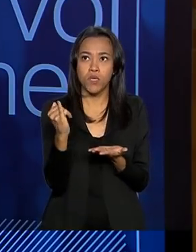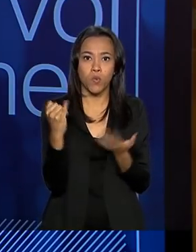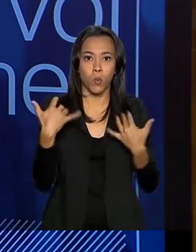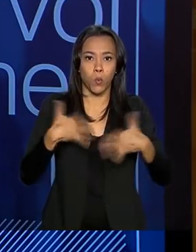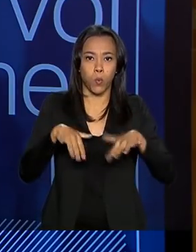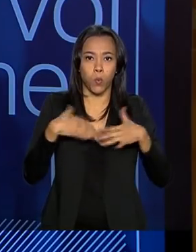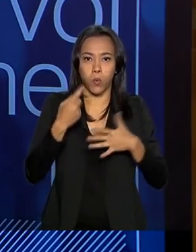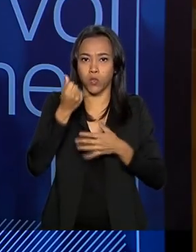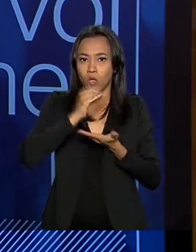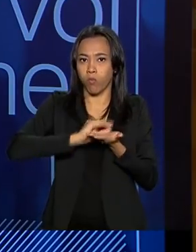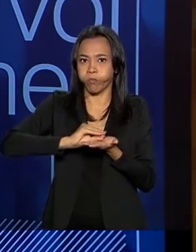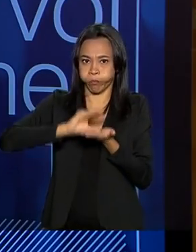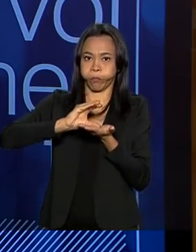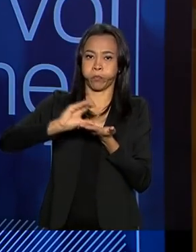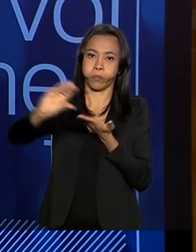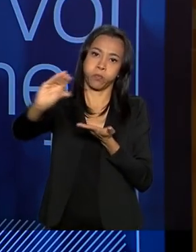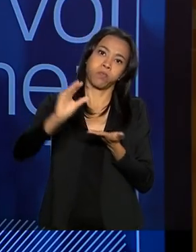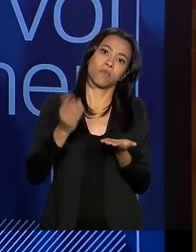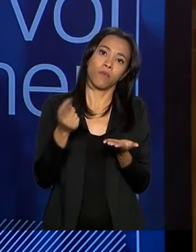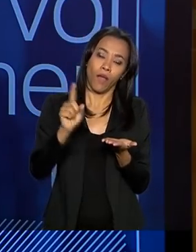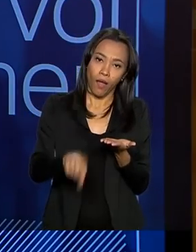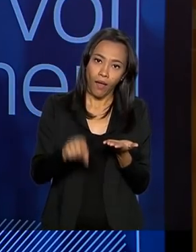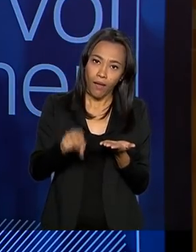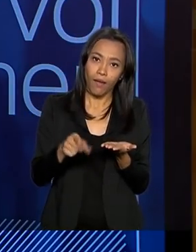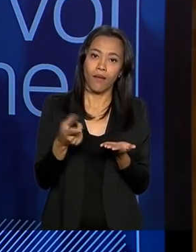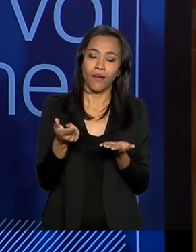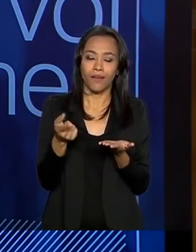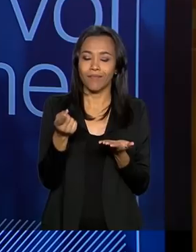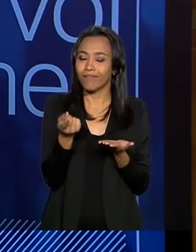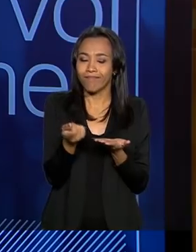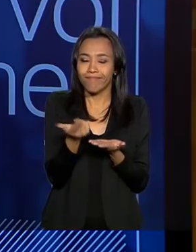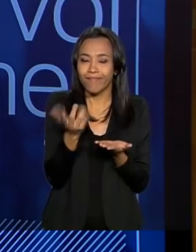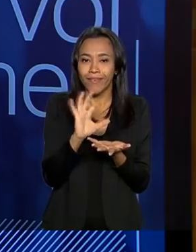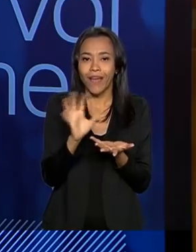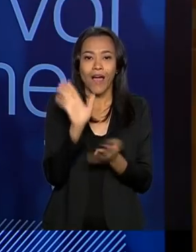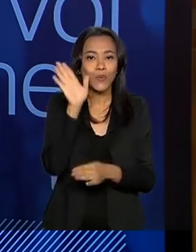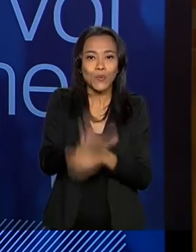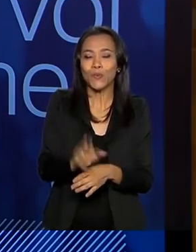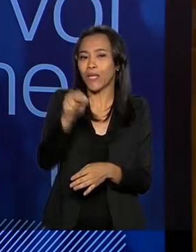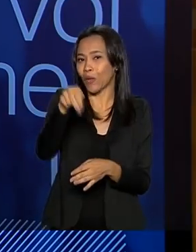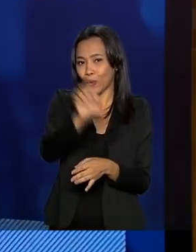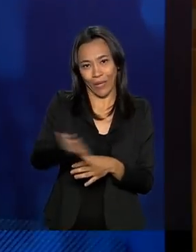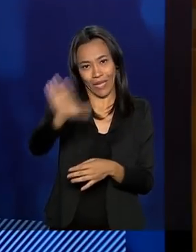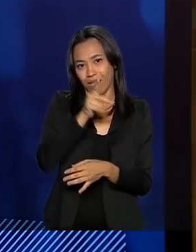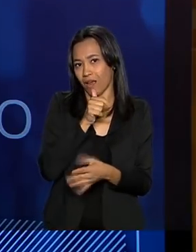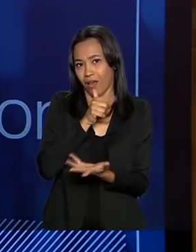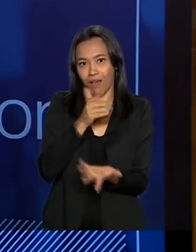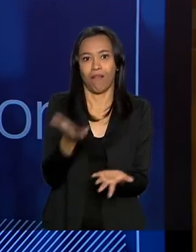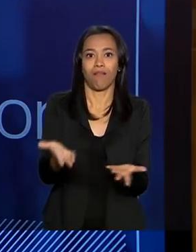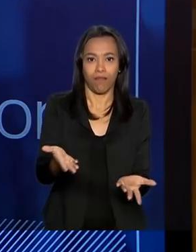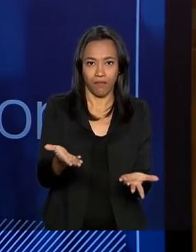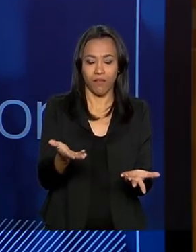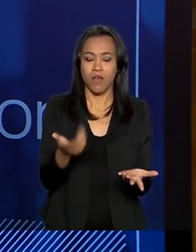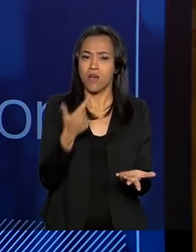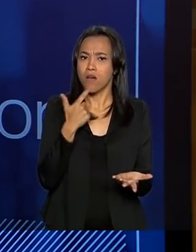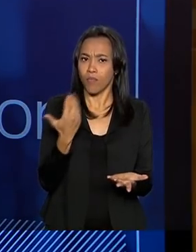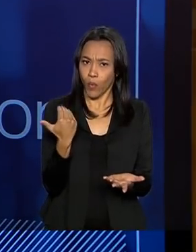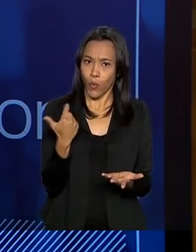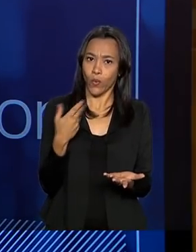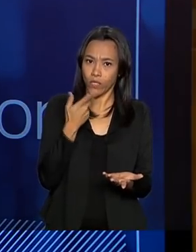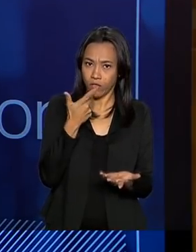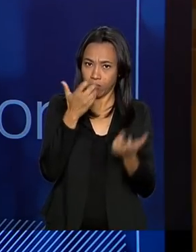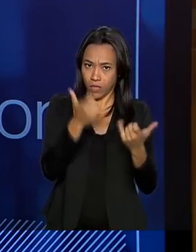na visão de muitos especialistas, é a redenção hídrica do Nordeste. O Plano Nacional de Segurança Hídrica, que comentamos há pouco,